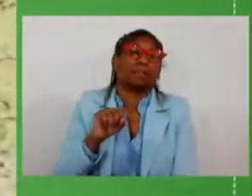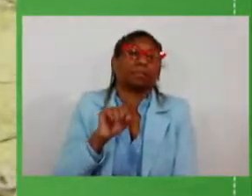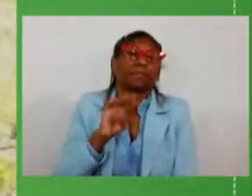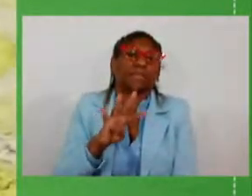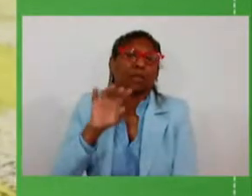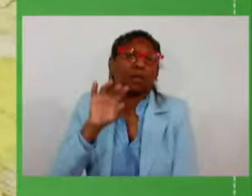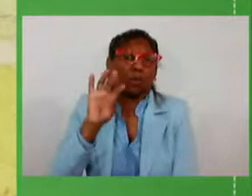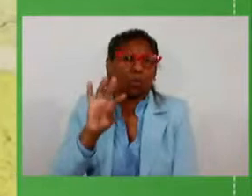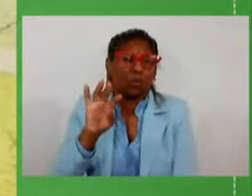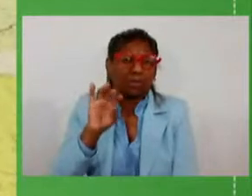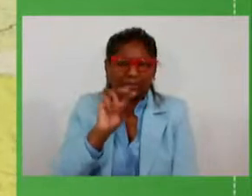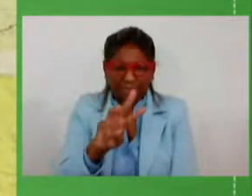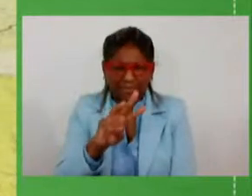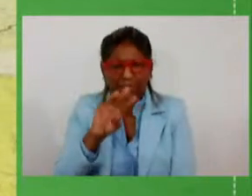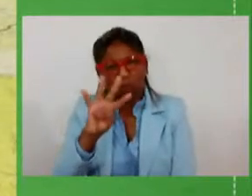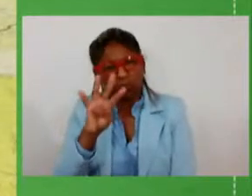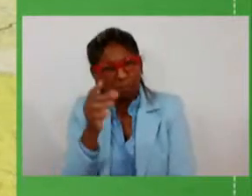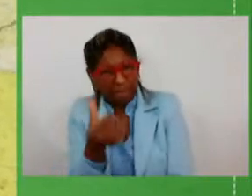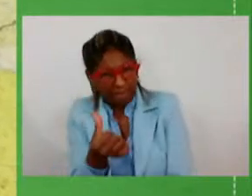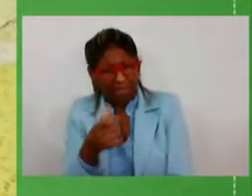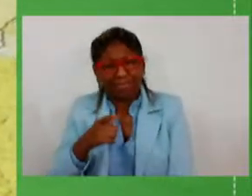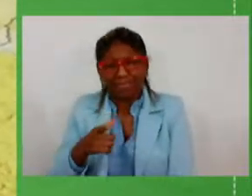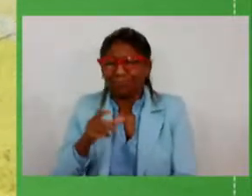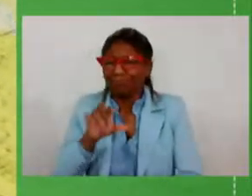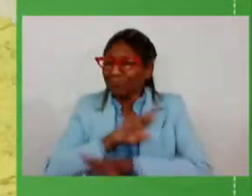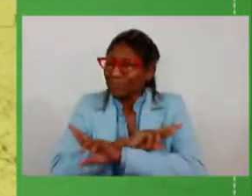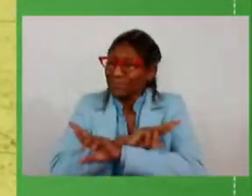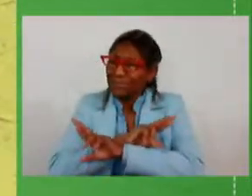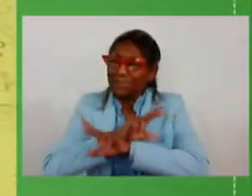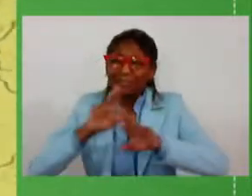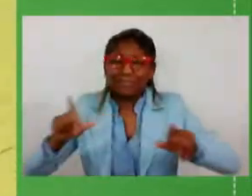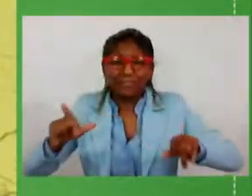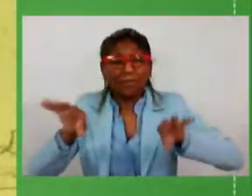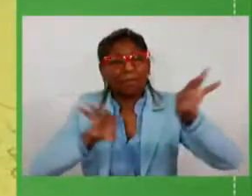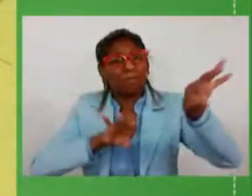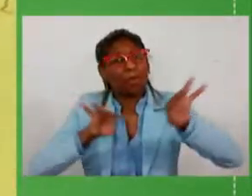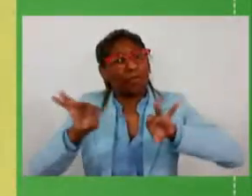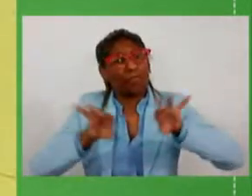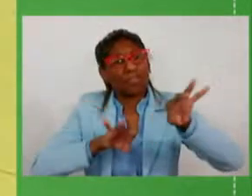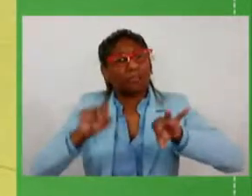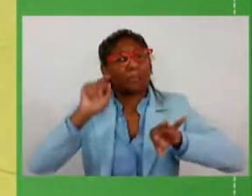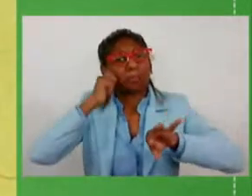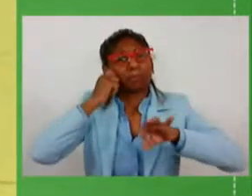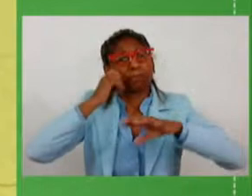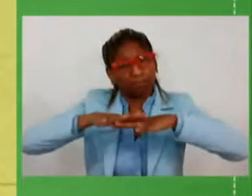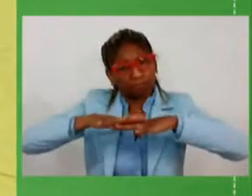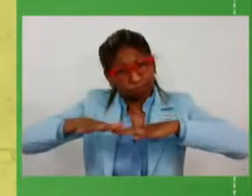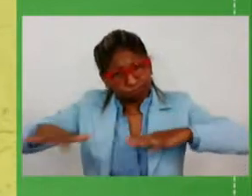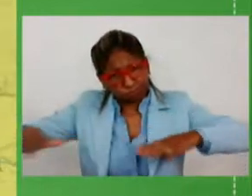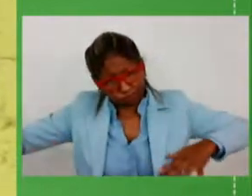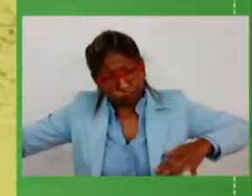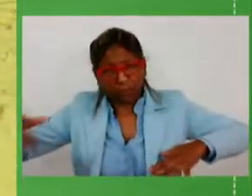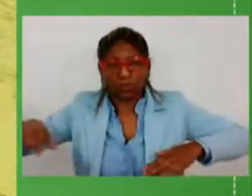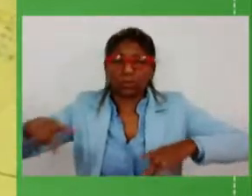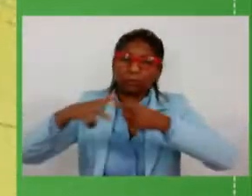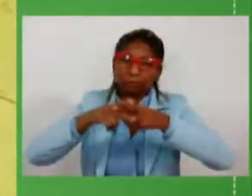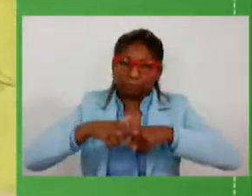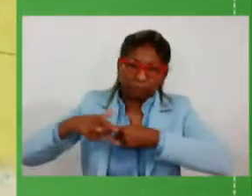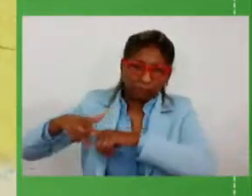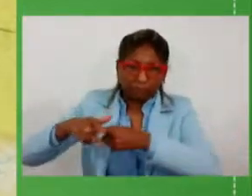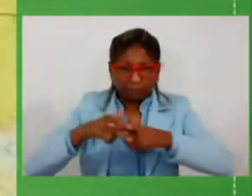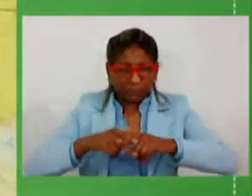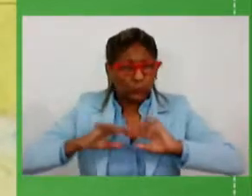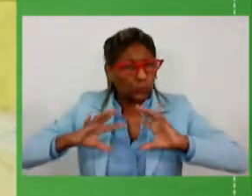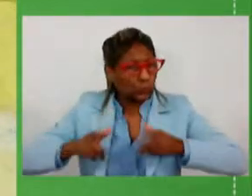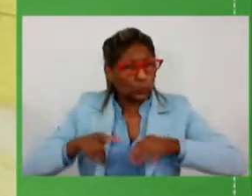além disso a gente tem diversos projetos para a pavimentação também a gente vai refazer e deixar todos esses